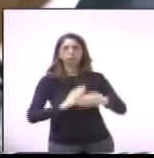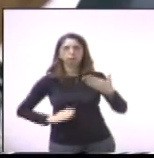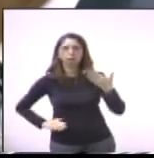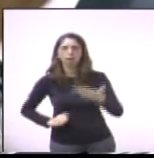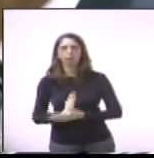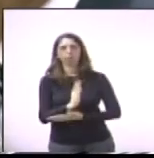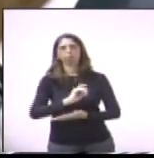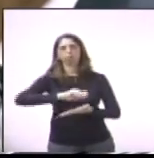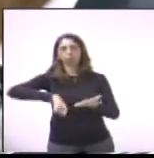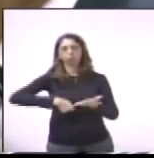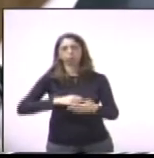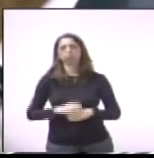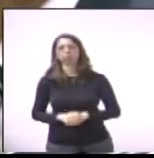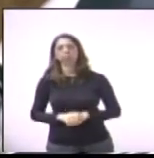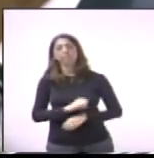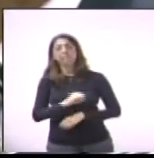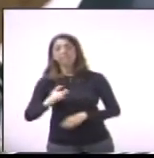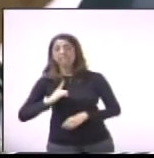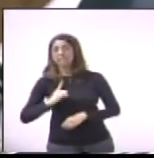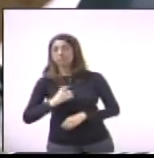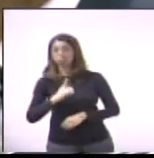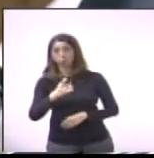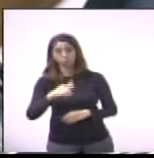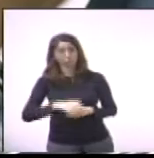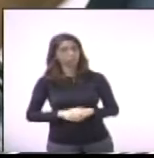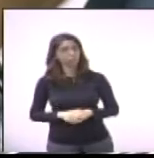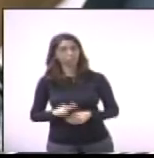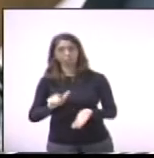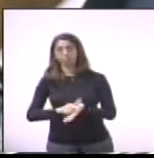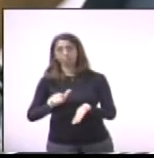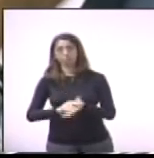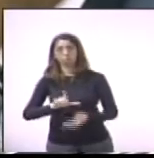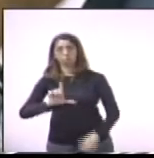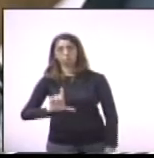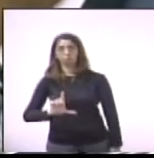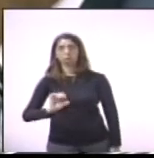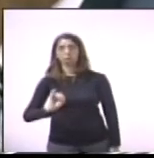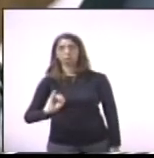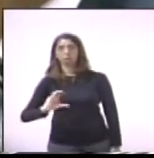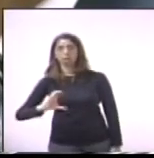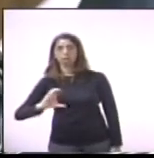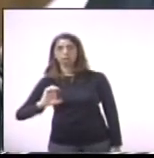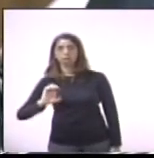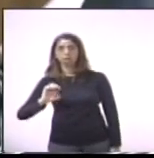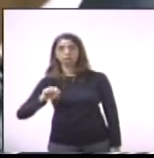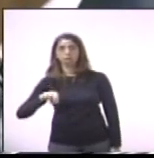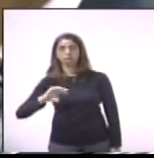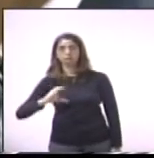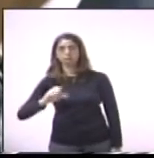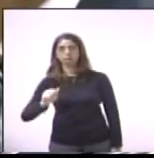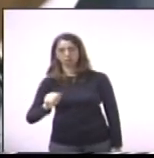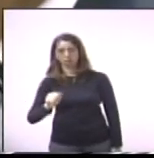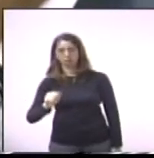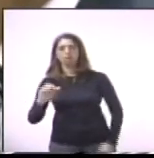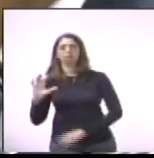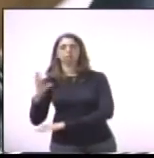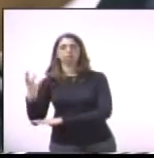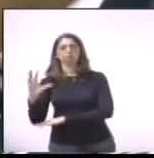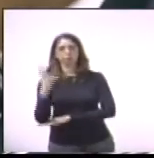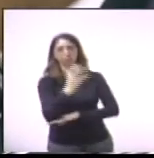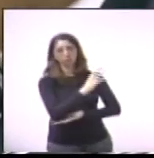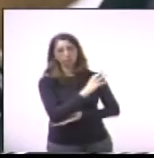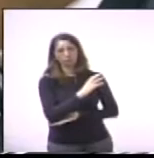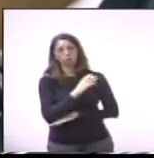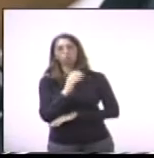obter a licença ambiental, porque sem a licença não se faz, e essa licença deve demorar no